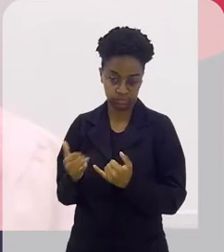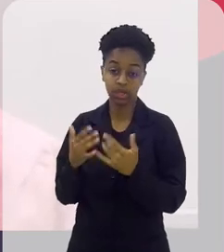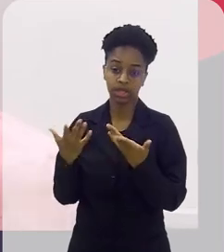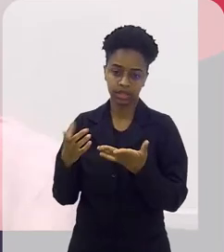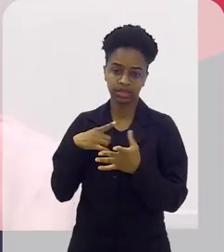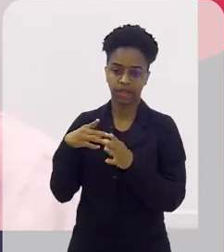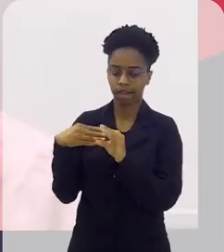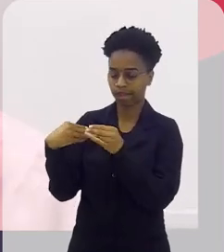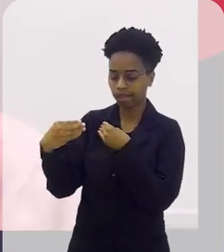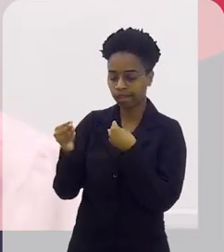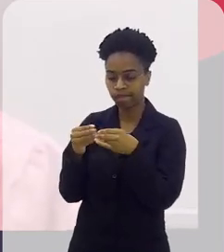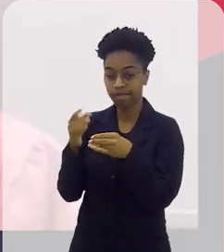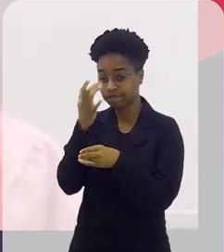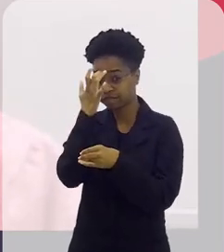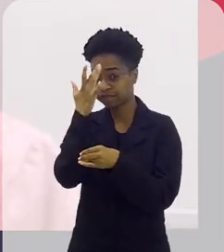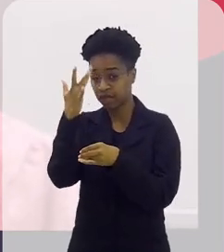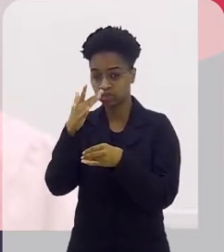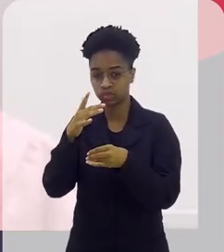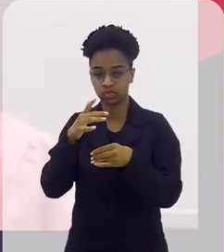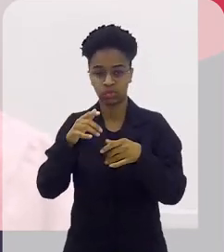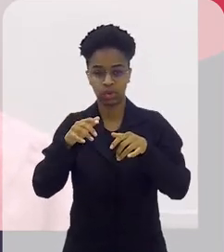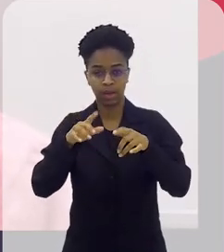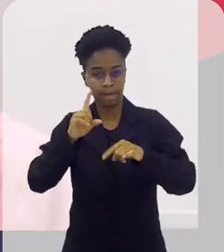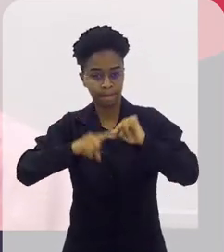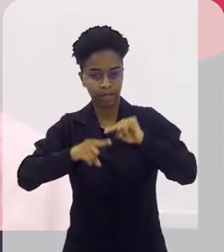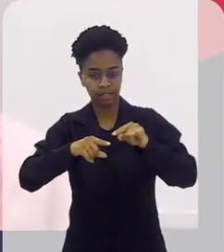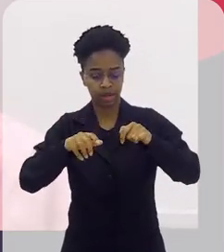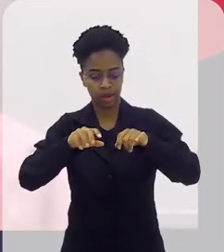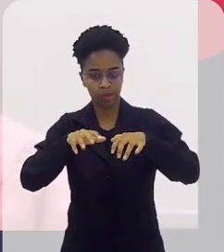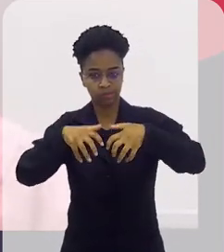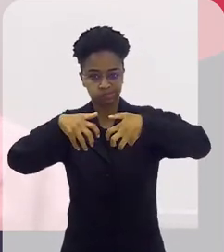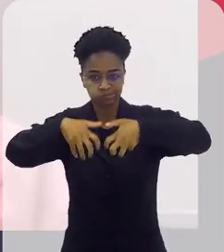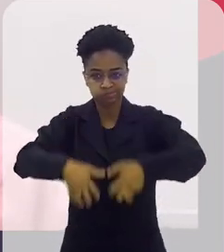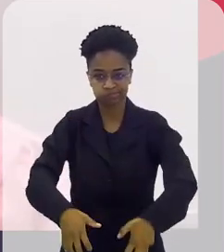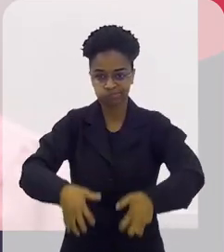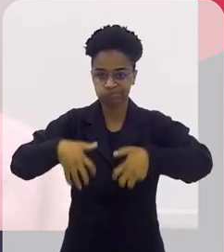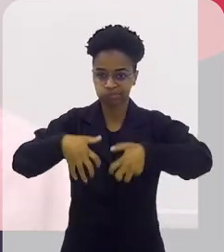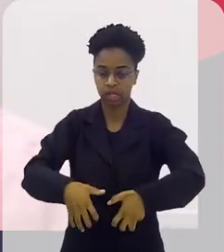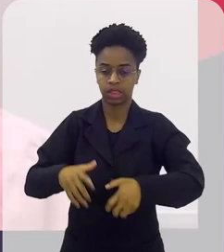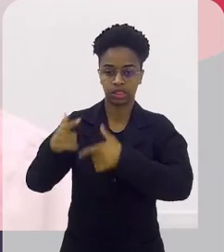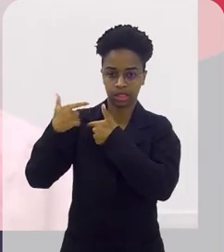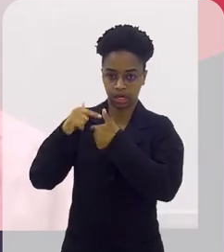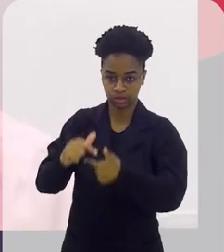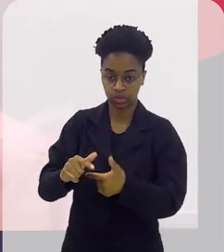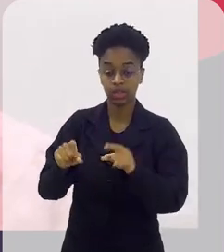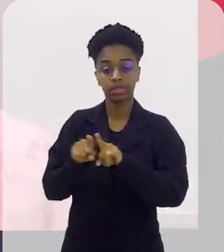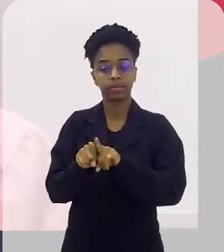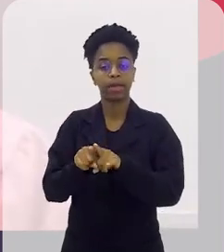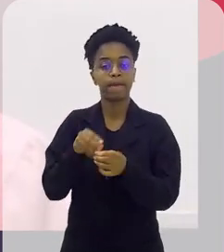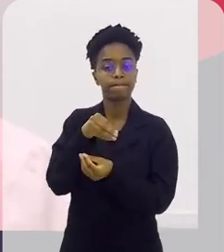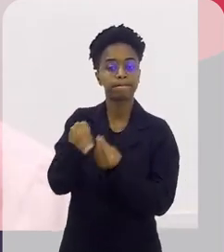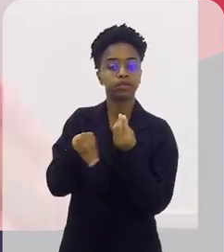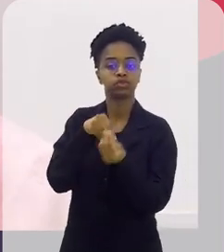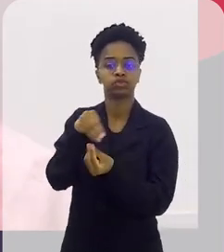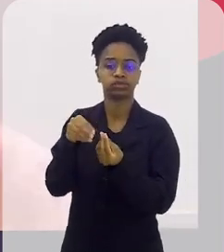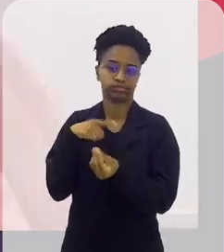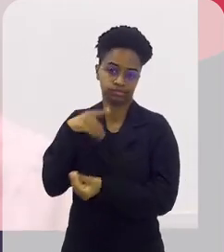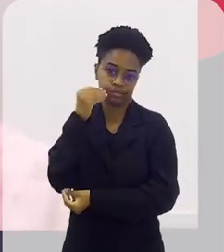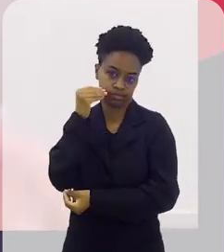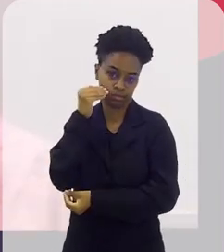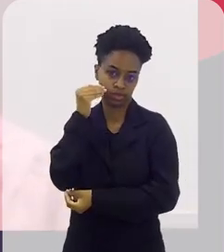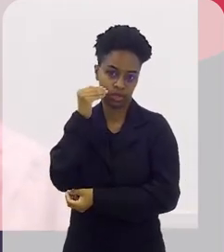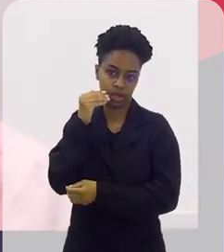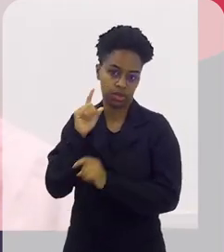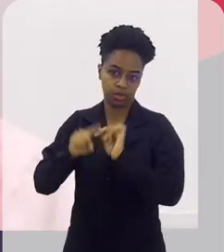mais fácil de colocar na rota de fiação tradicional. E a gente mistura, faz um